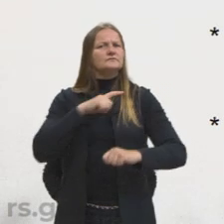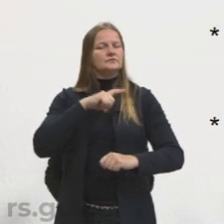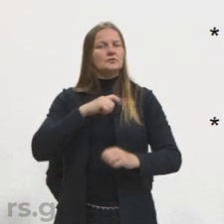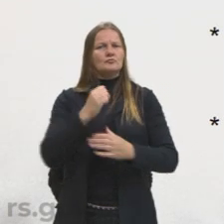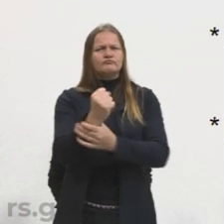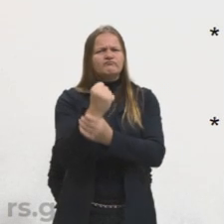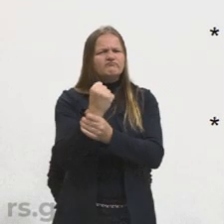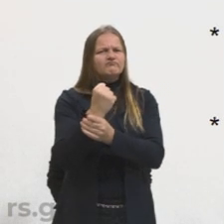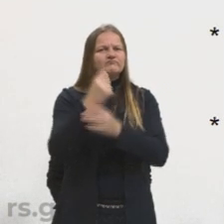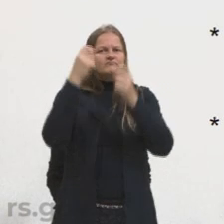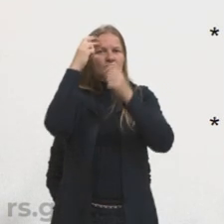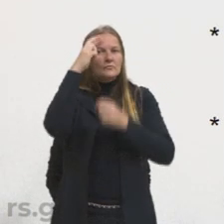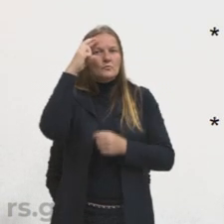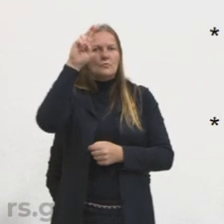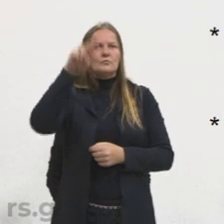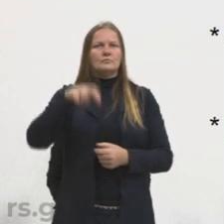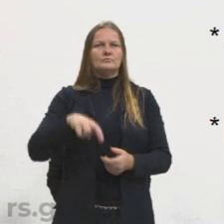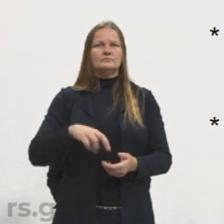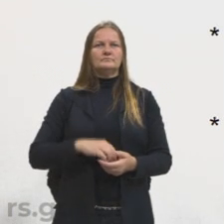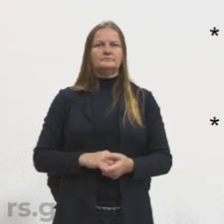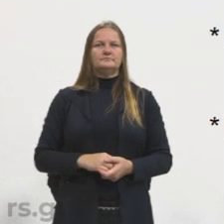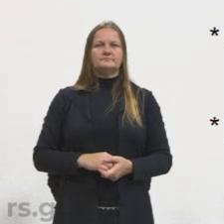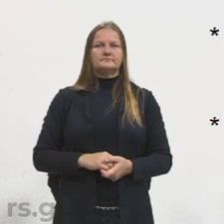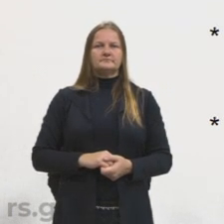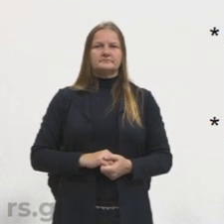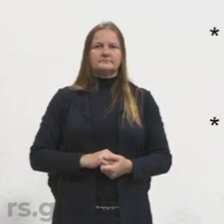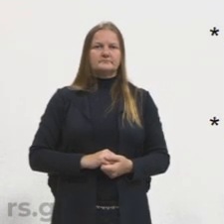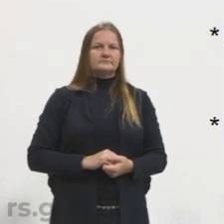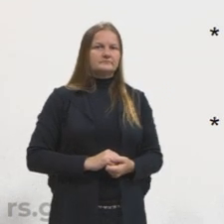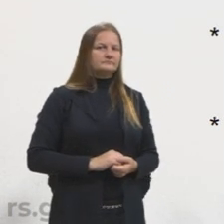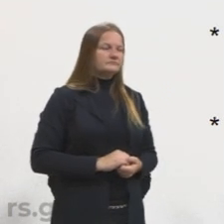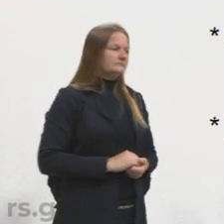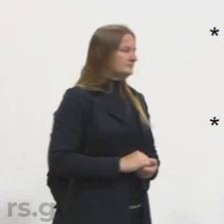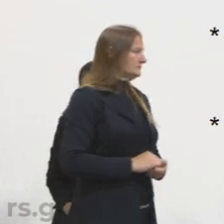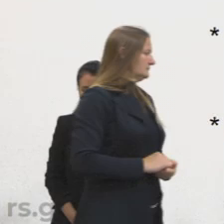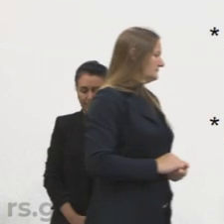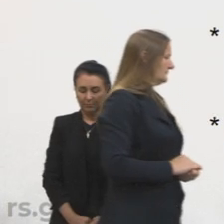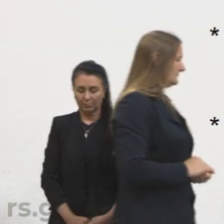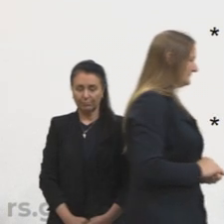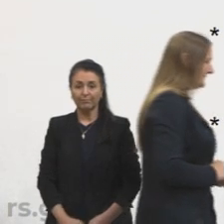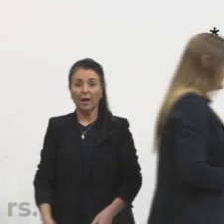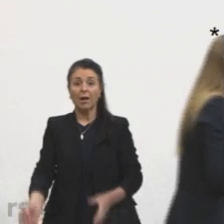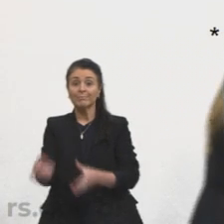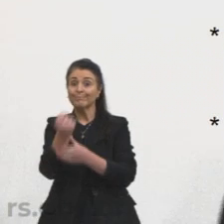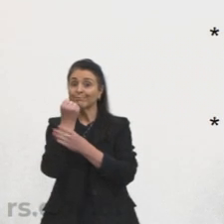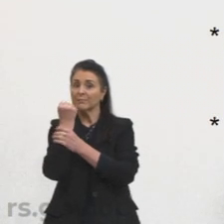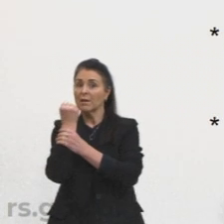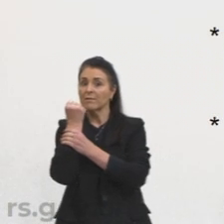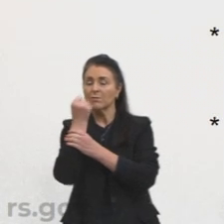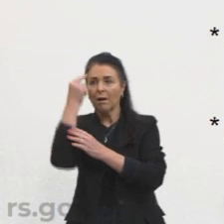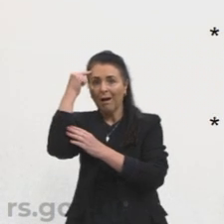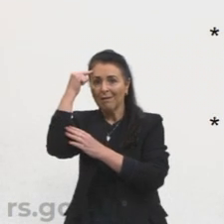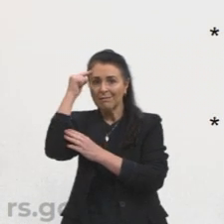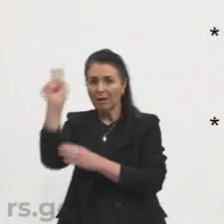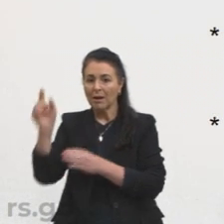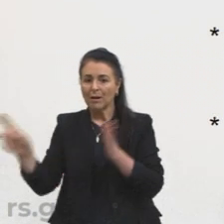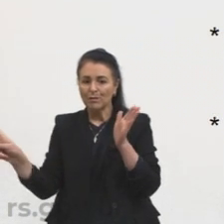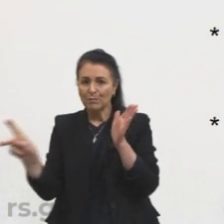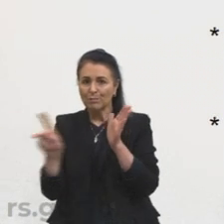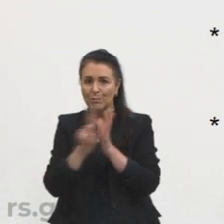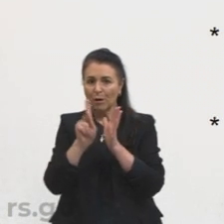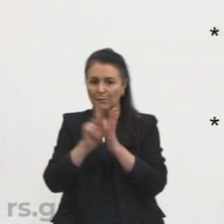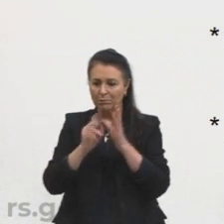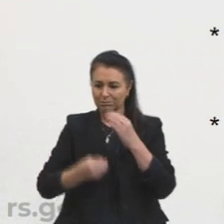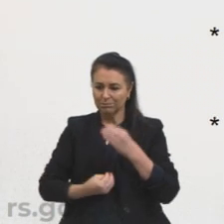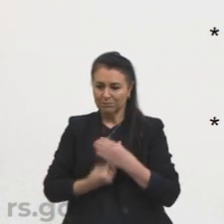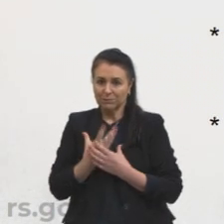seguro somente pela razão. Ele defendia as ideias inatas. Nós nascemos com as ideias em nós. Por exemplo, a ideia